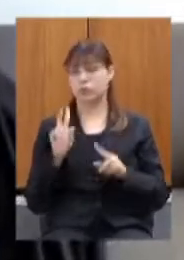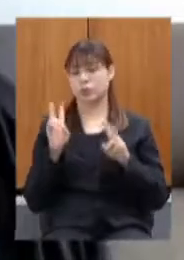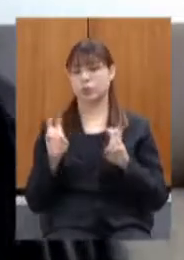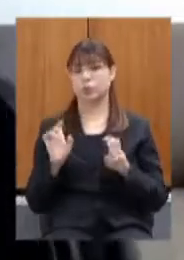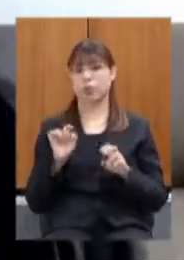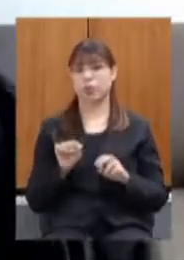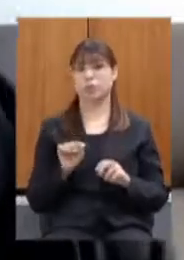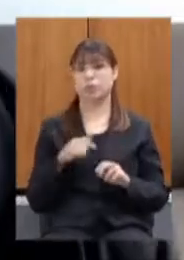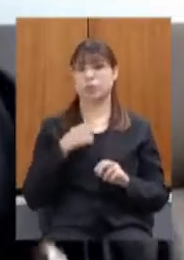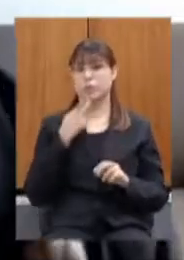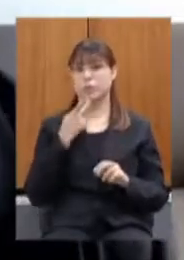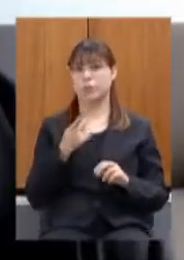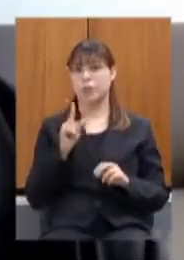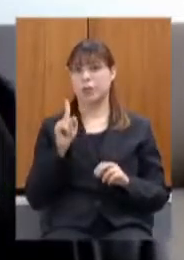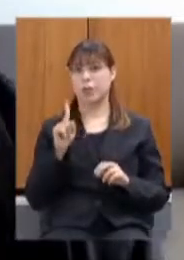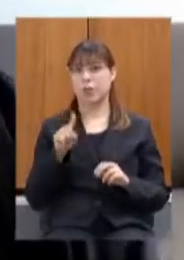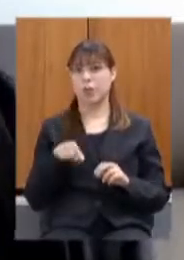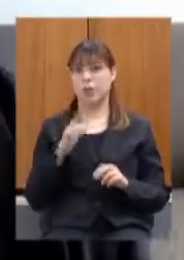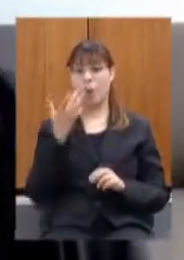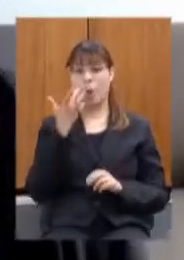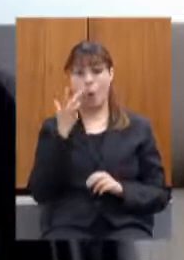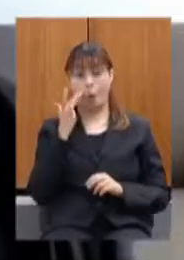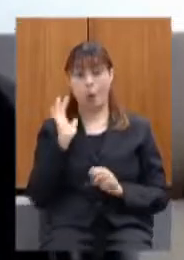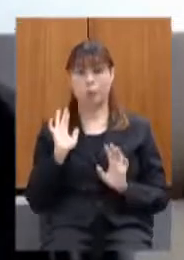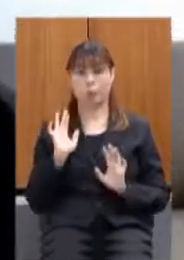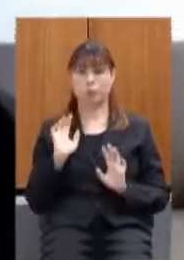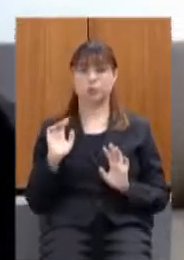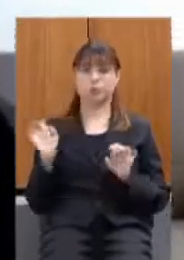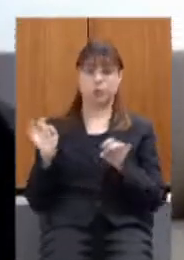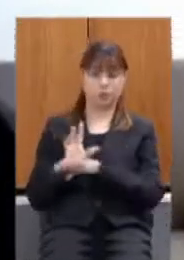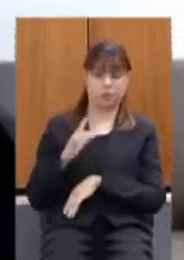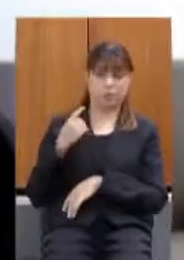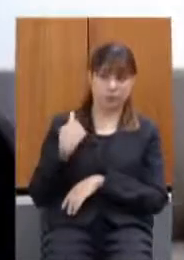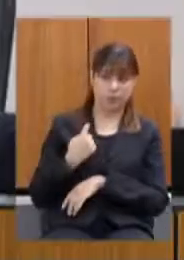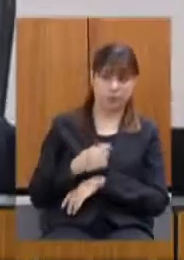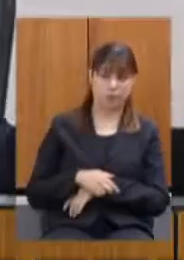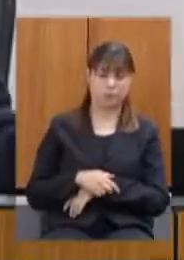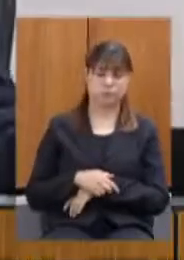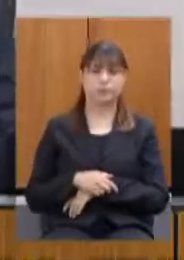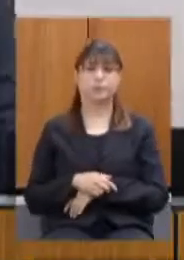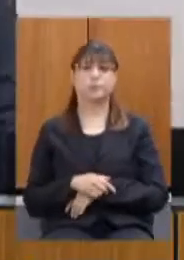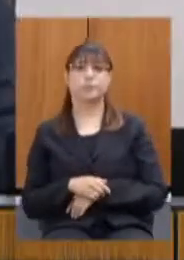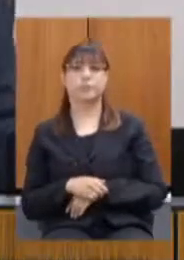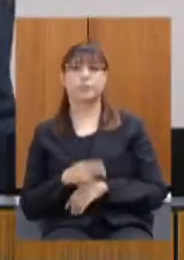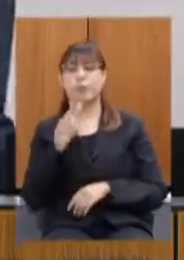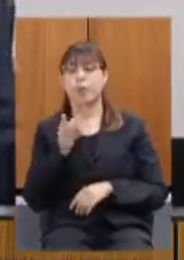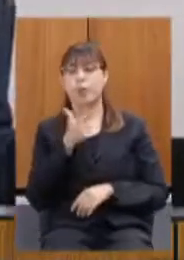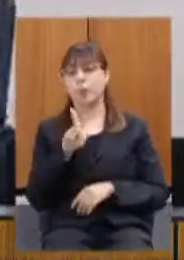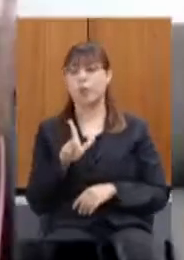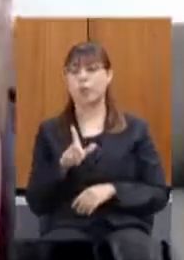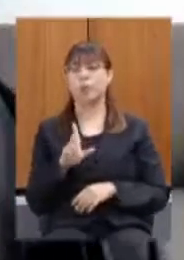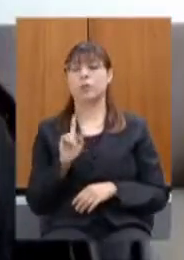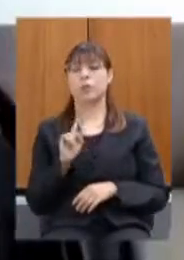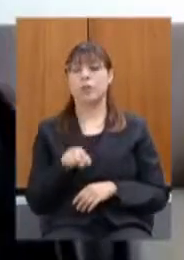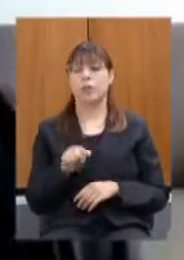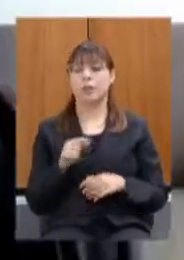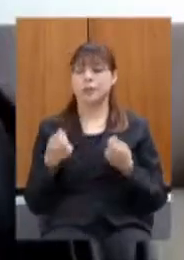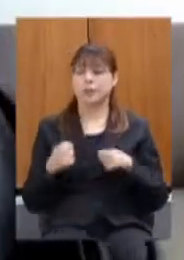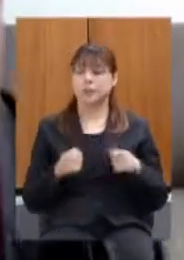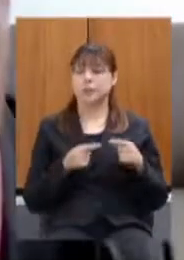eu estou falando é do ouro para concluir deputado eu estou falando das exportações então medidas tópicas